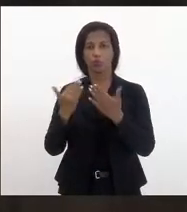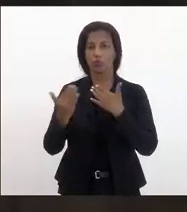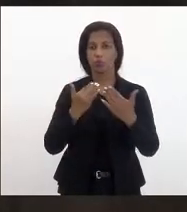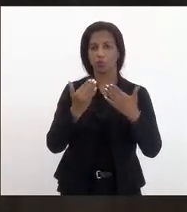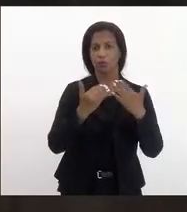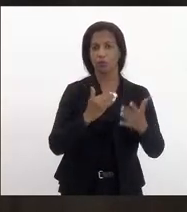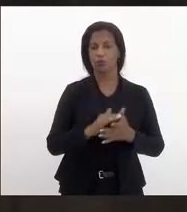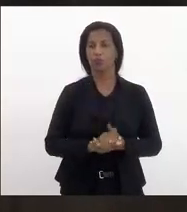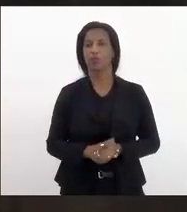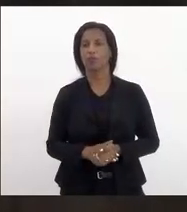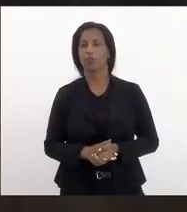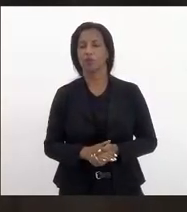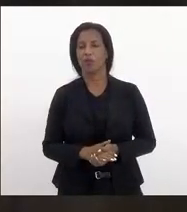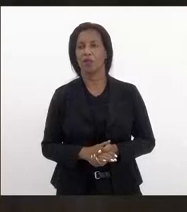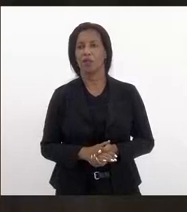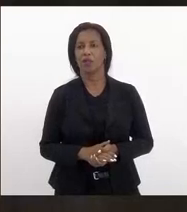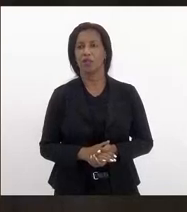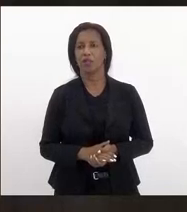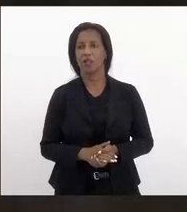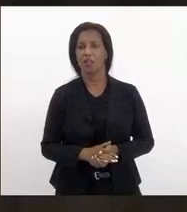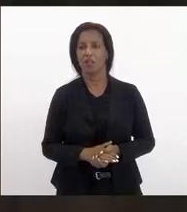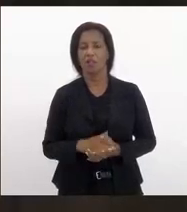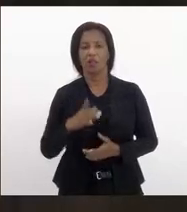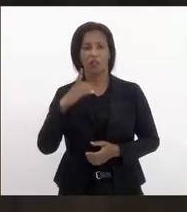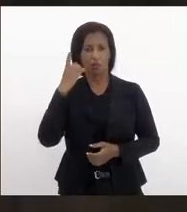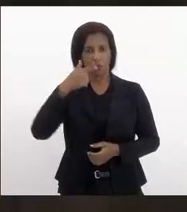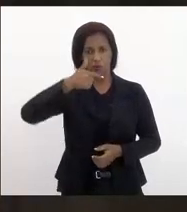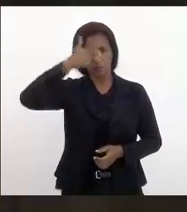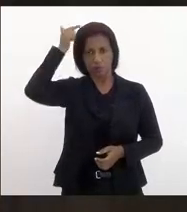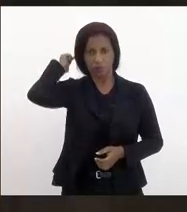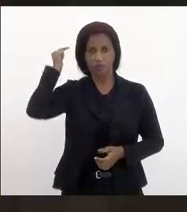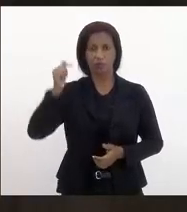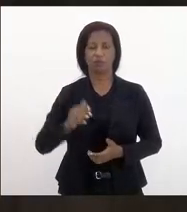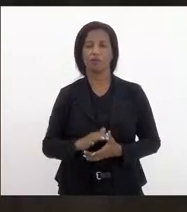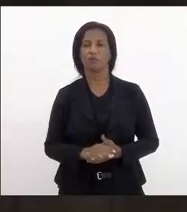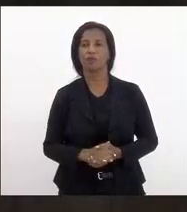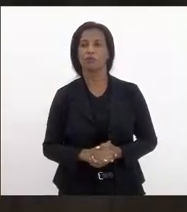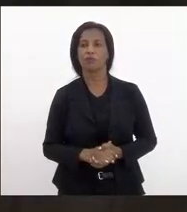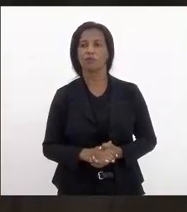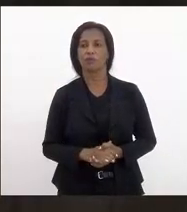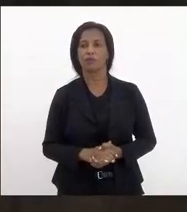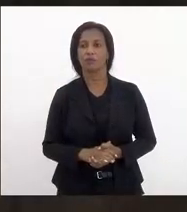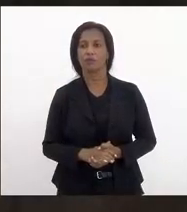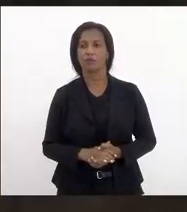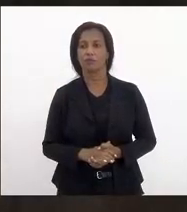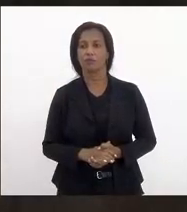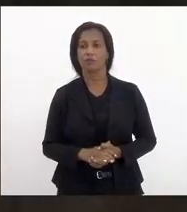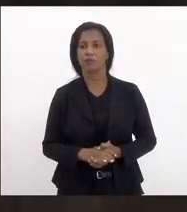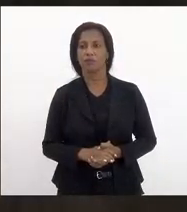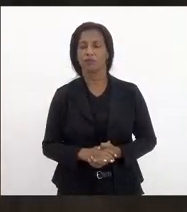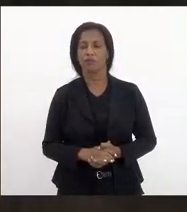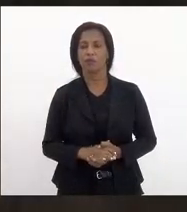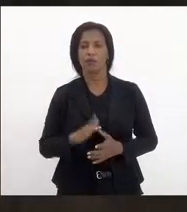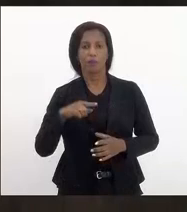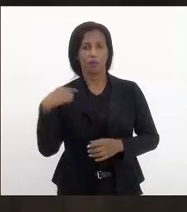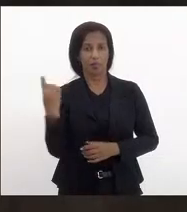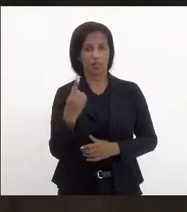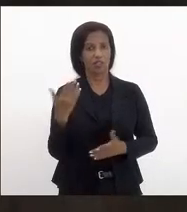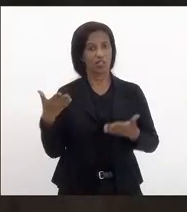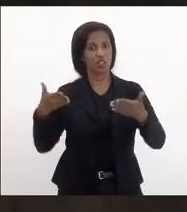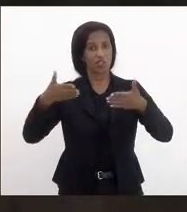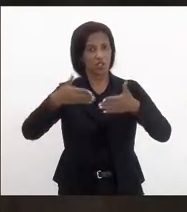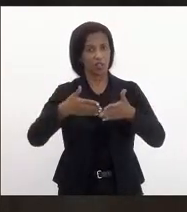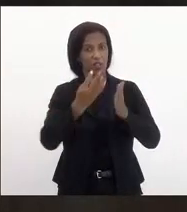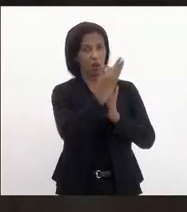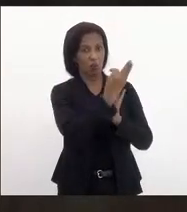com o deputado Márcio Pacheco, com o deputado Luiz Paulo, é autor da lei original que eu estou modificando e com outros deputados para a gente tentar chegar a uma